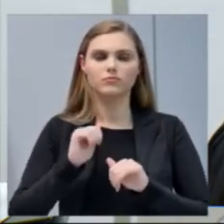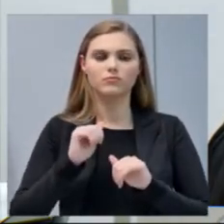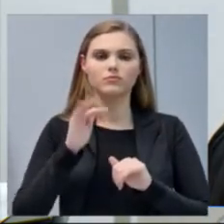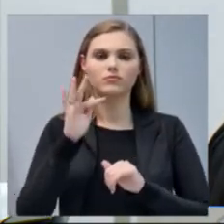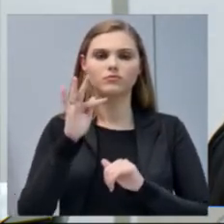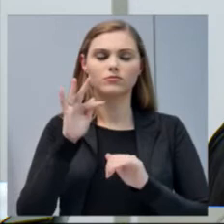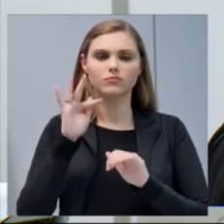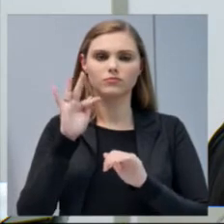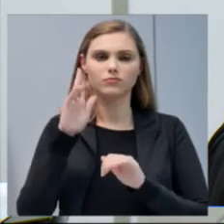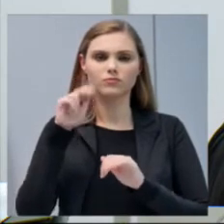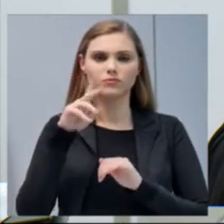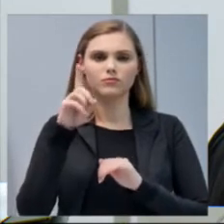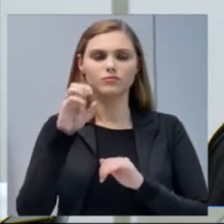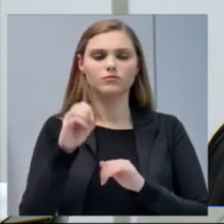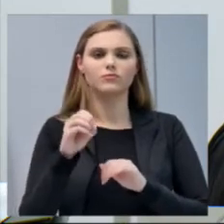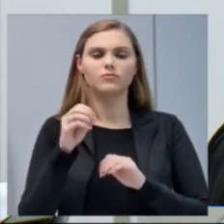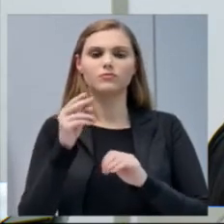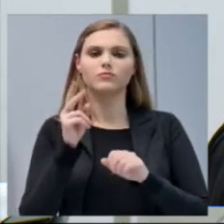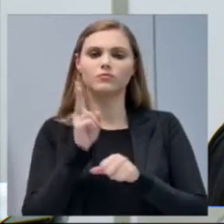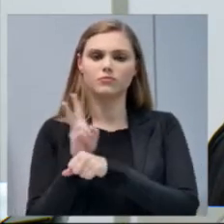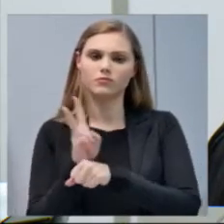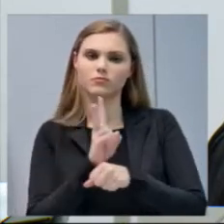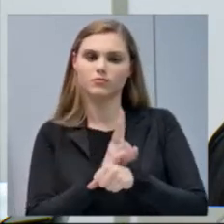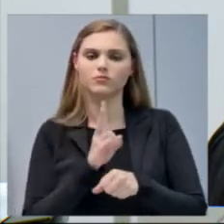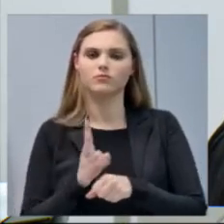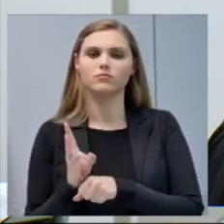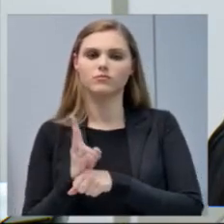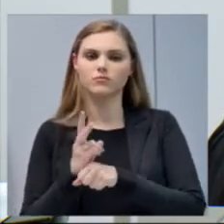e ao Desenvolvimento da Educação Superior.